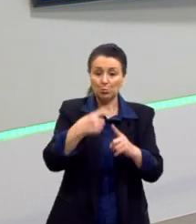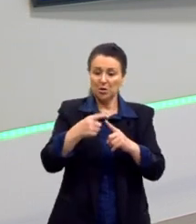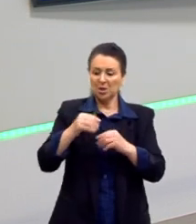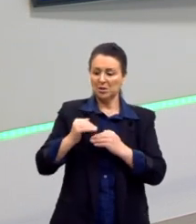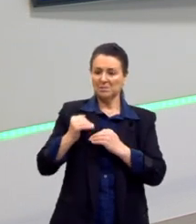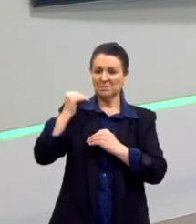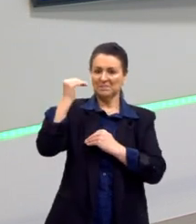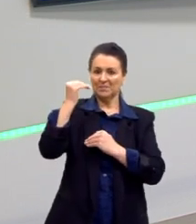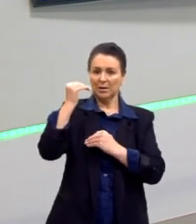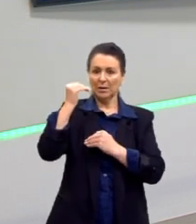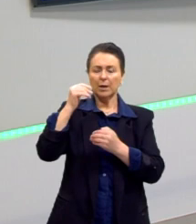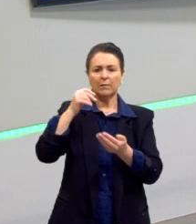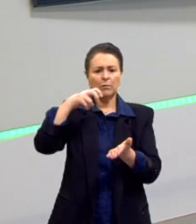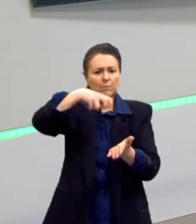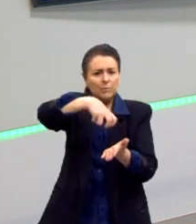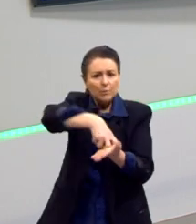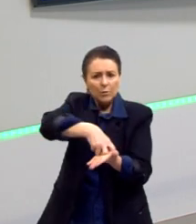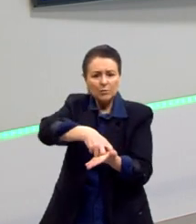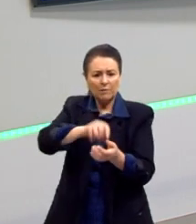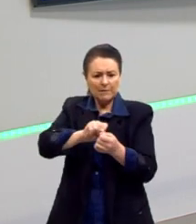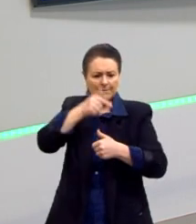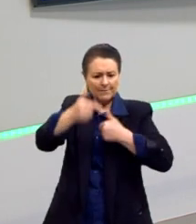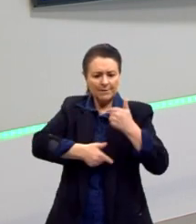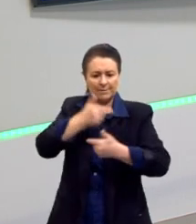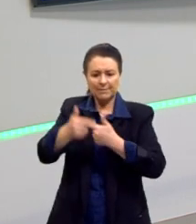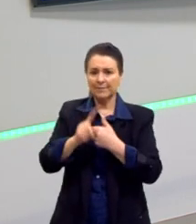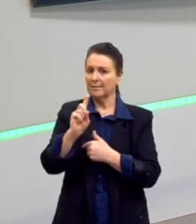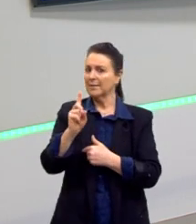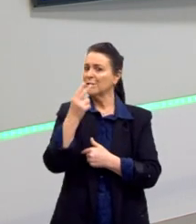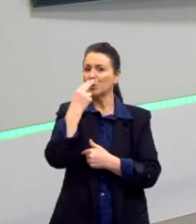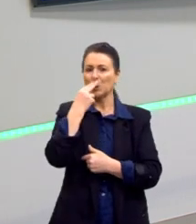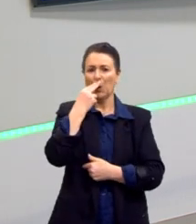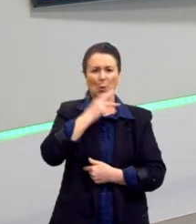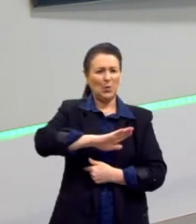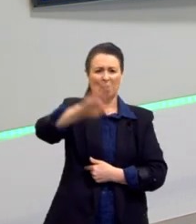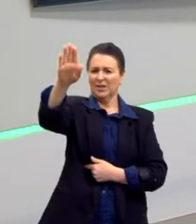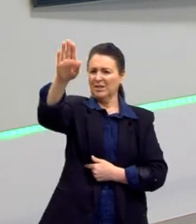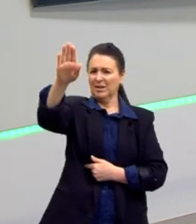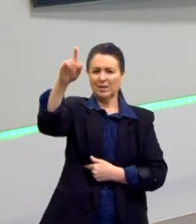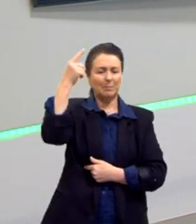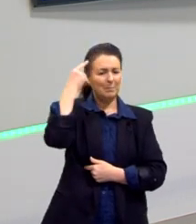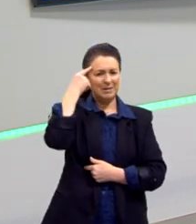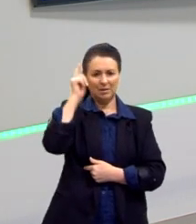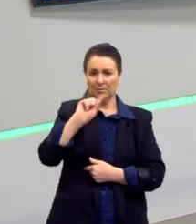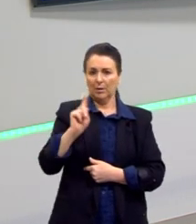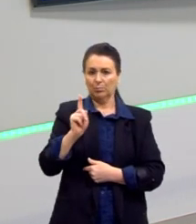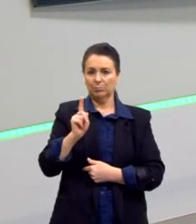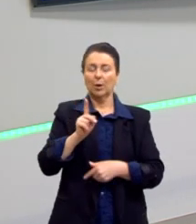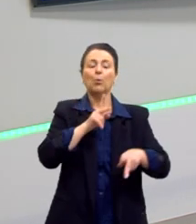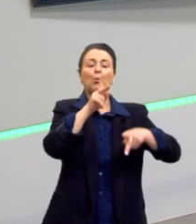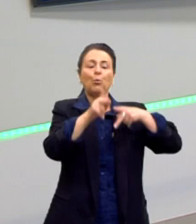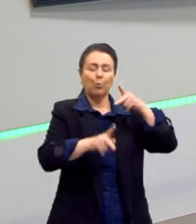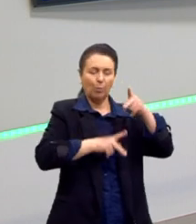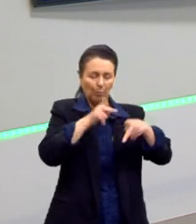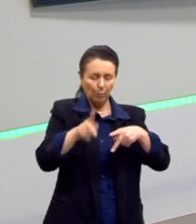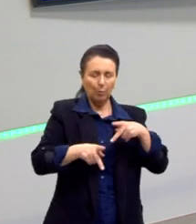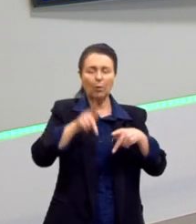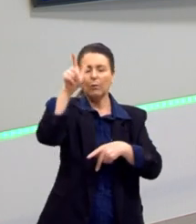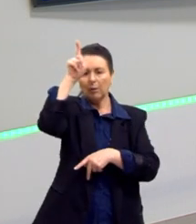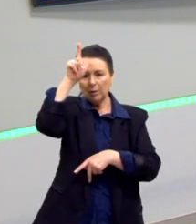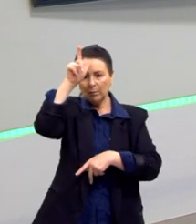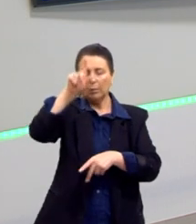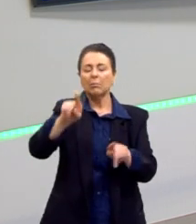trabalharem para eles, né. Então, não era só o Hitler que pensava isso, não, gente. Grande parte da população alemã também